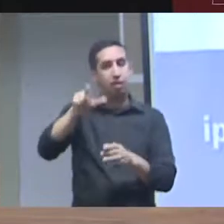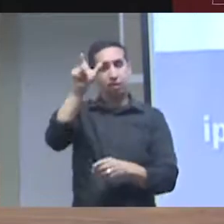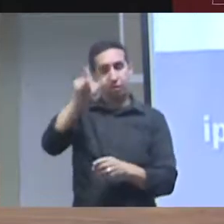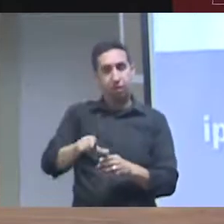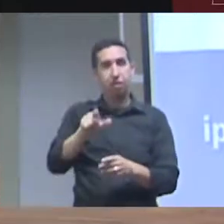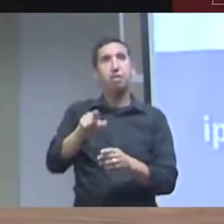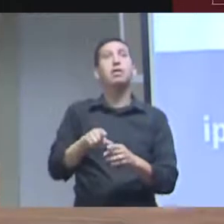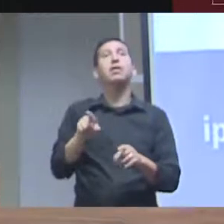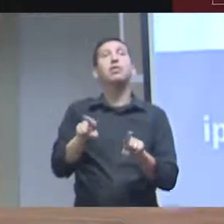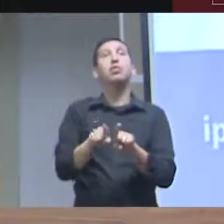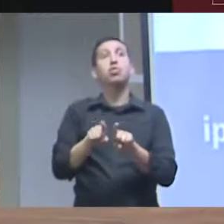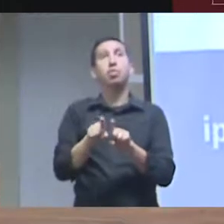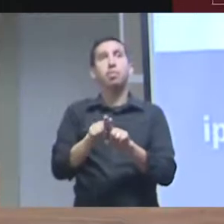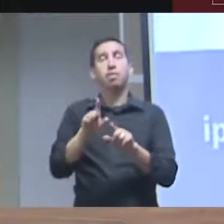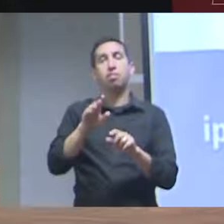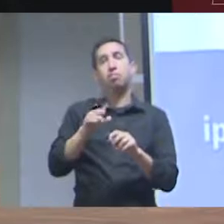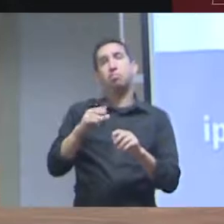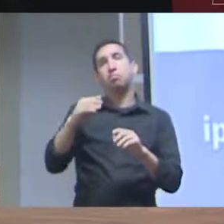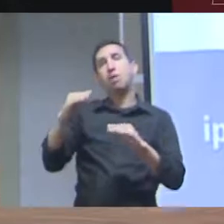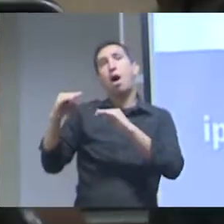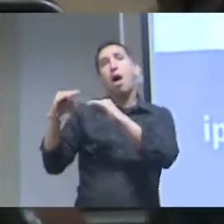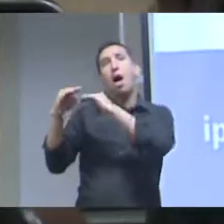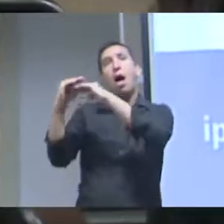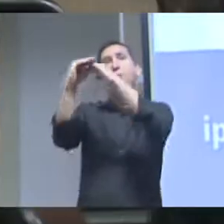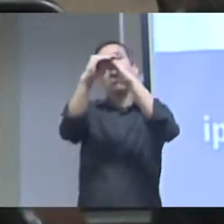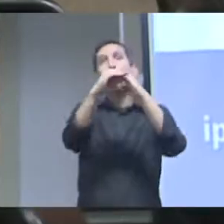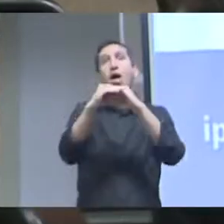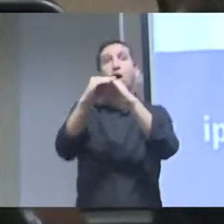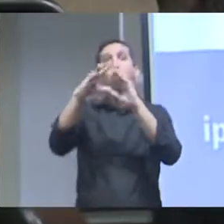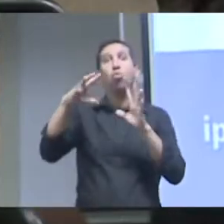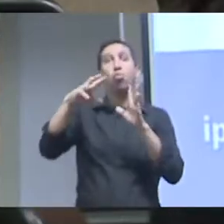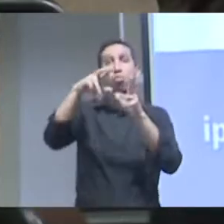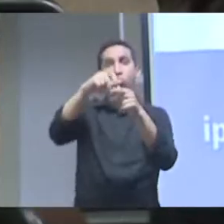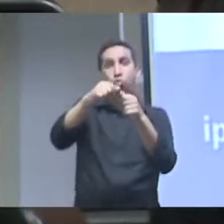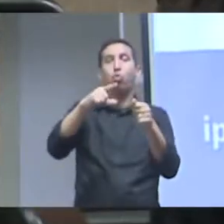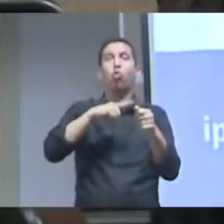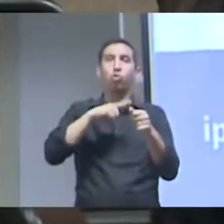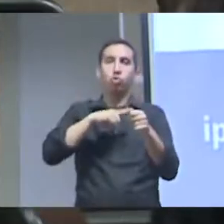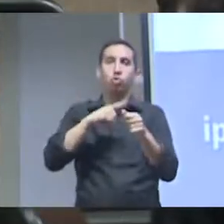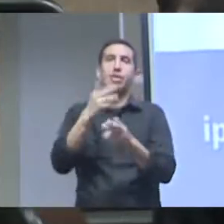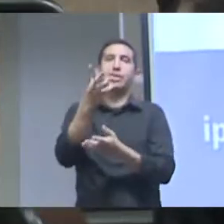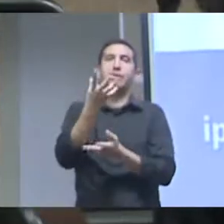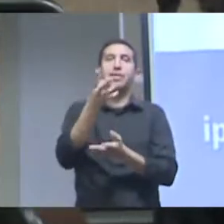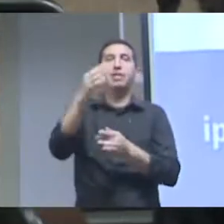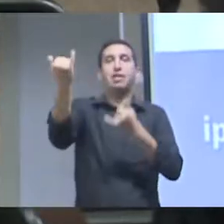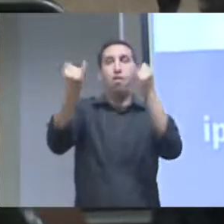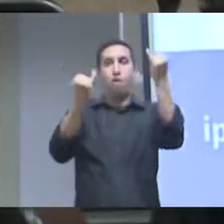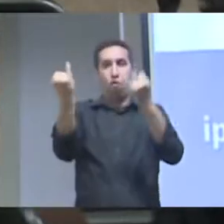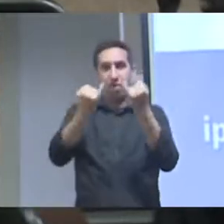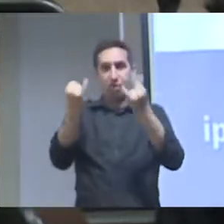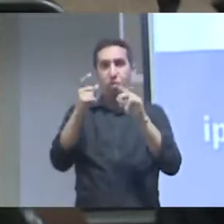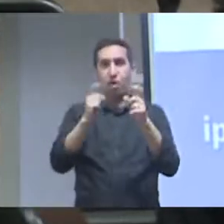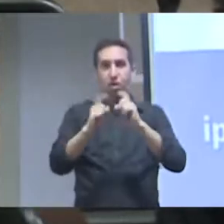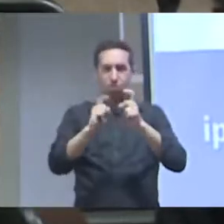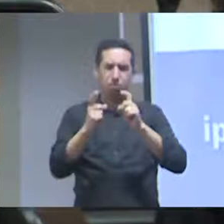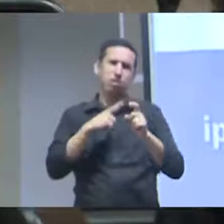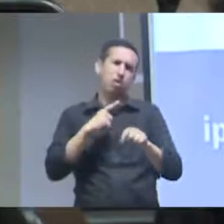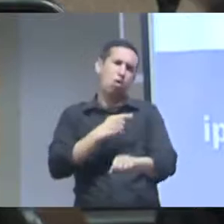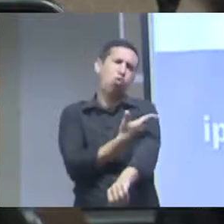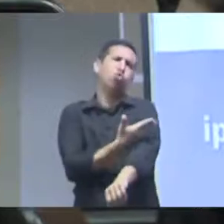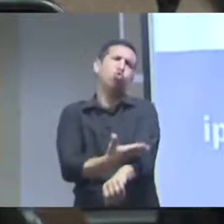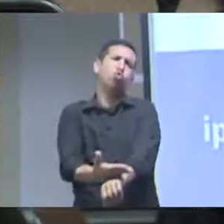com os pesquisadores que é das assimetrias globais quando a fala em compartilhamento porque tem a questão dos dados administrativos que a gente já tem uma